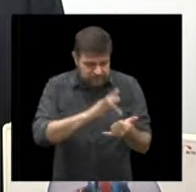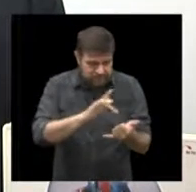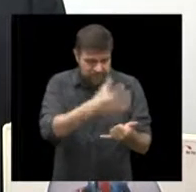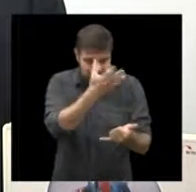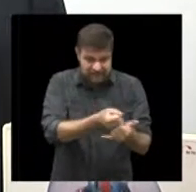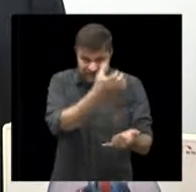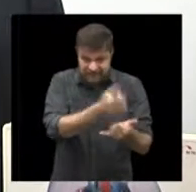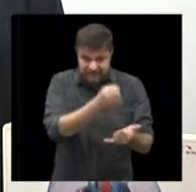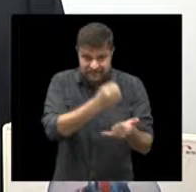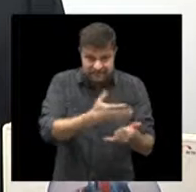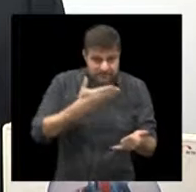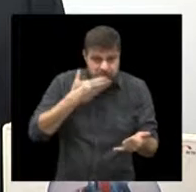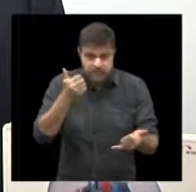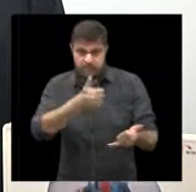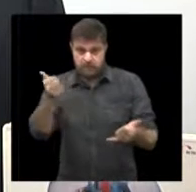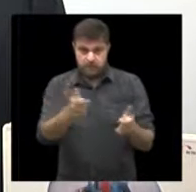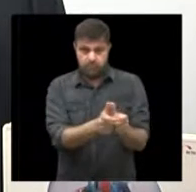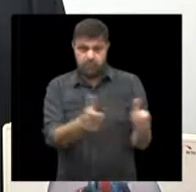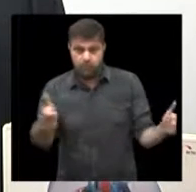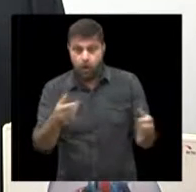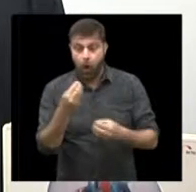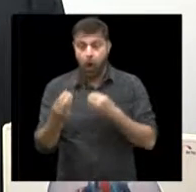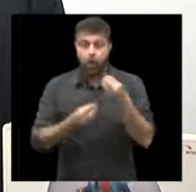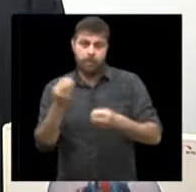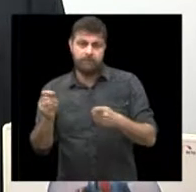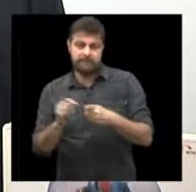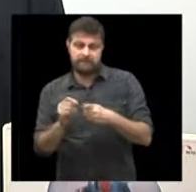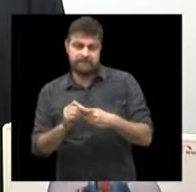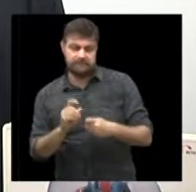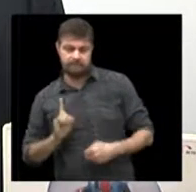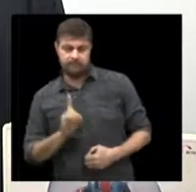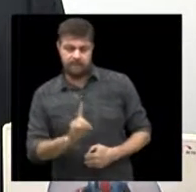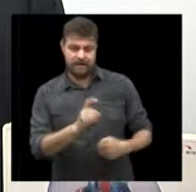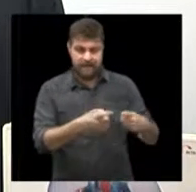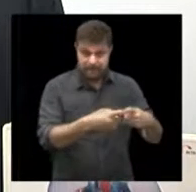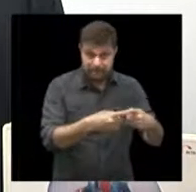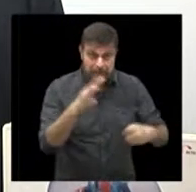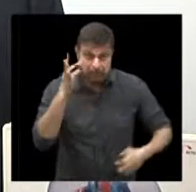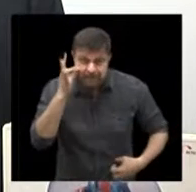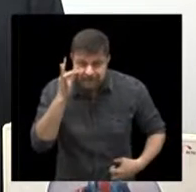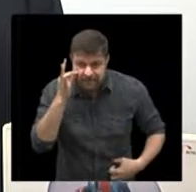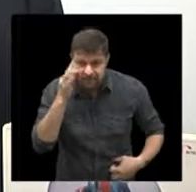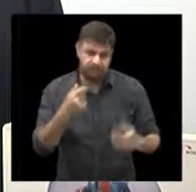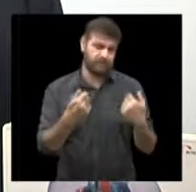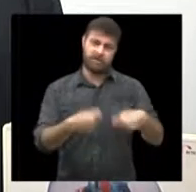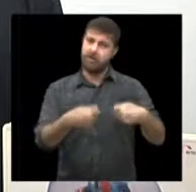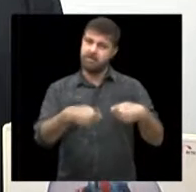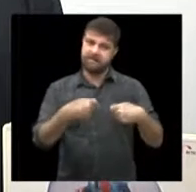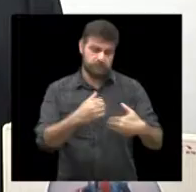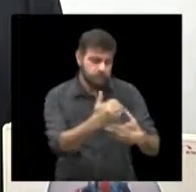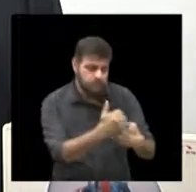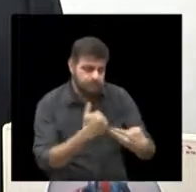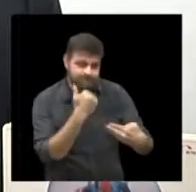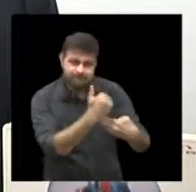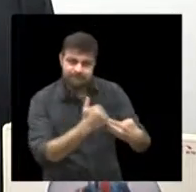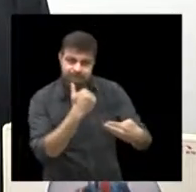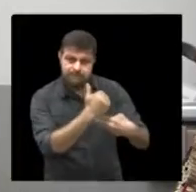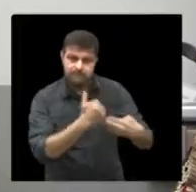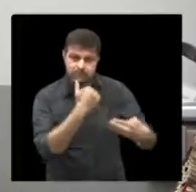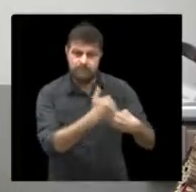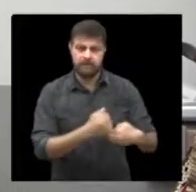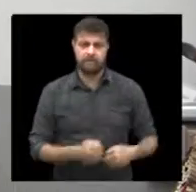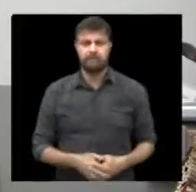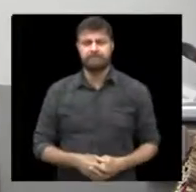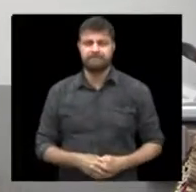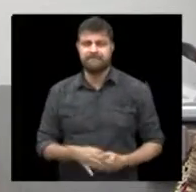maior amplitude, que seriam as consultas mais simples, onde às vezes não há necessidade realmente de um grande exame físico. É